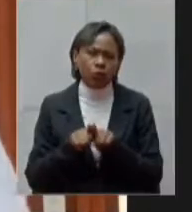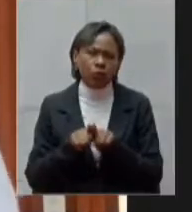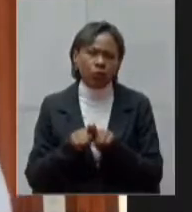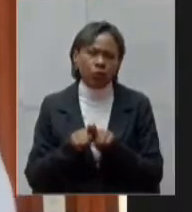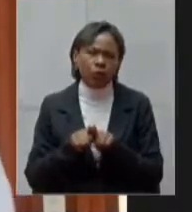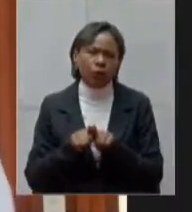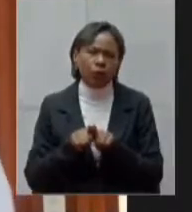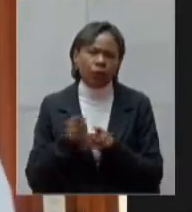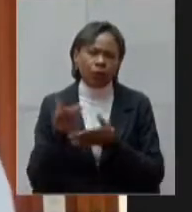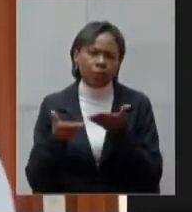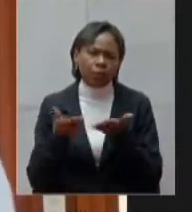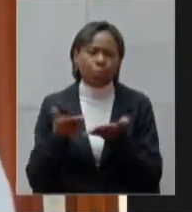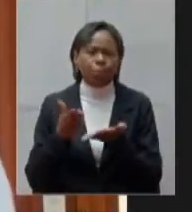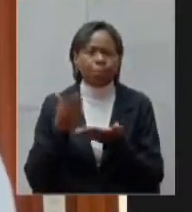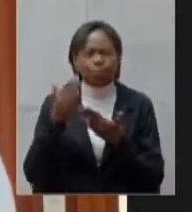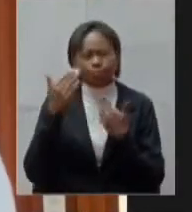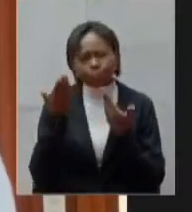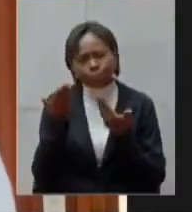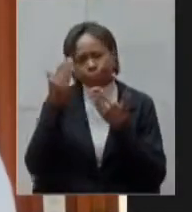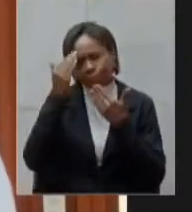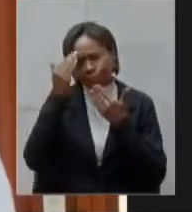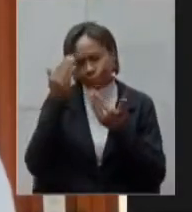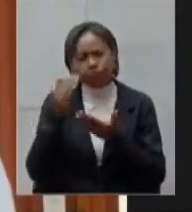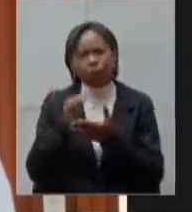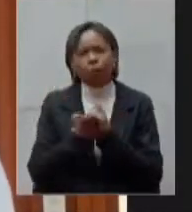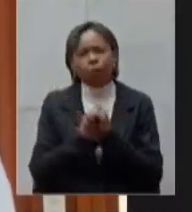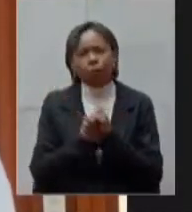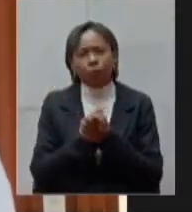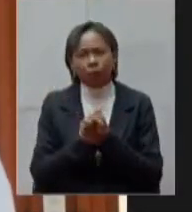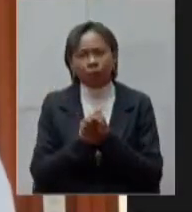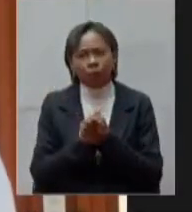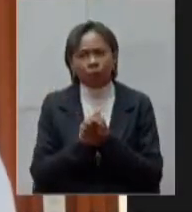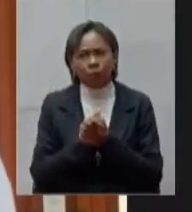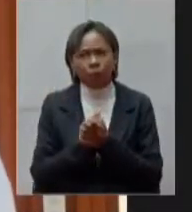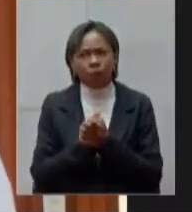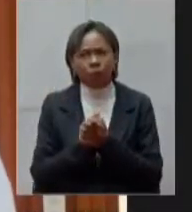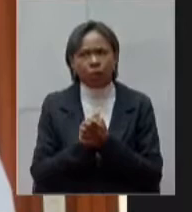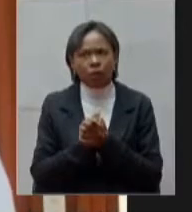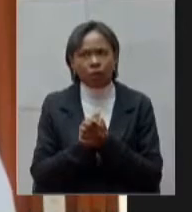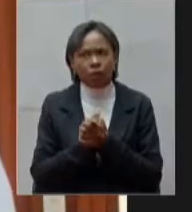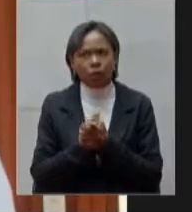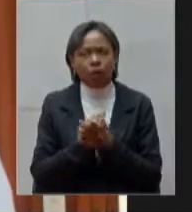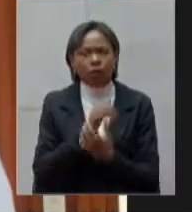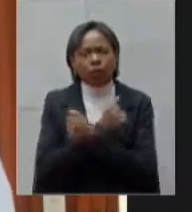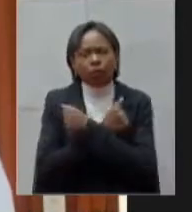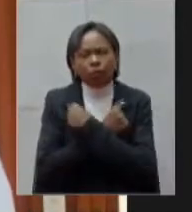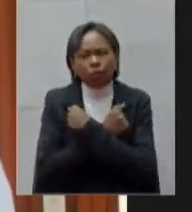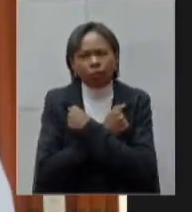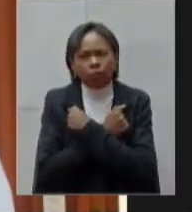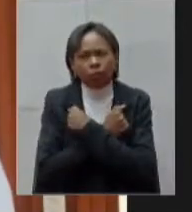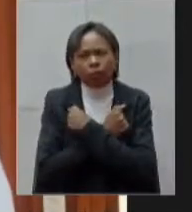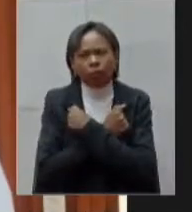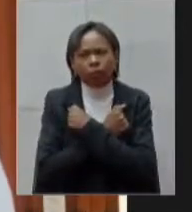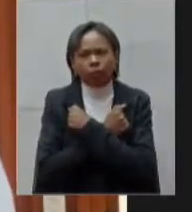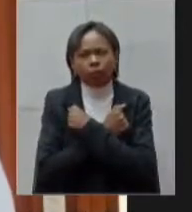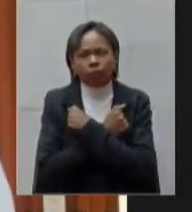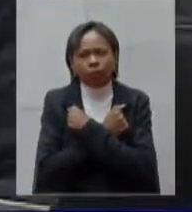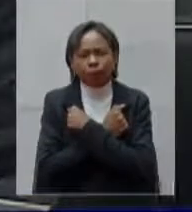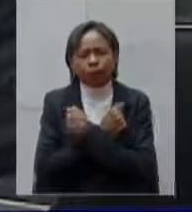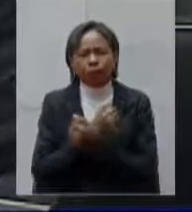obrigado presidente parabéns desejo super toda a sorte e toda a colaboração para os mineiros respondo a você muito